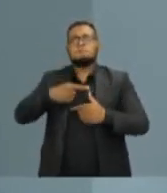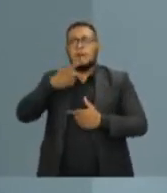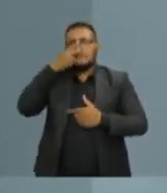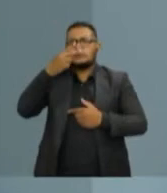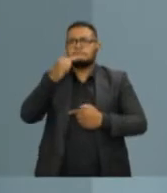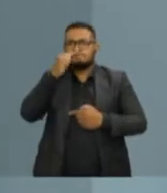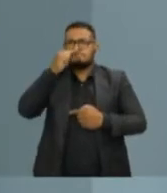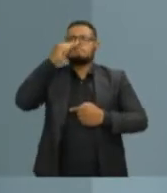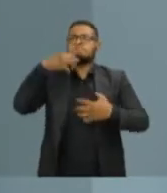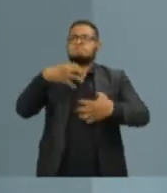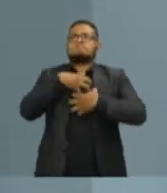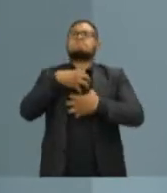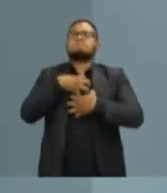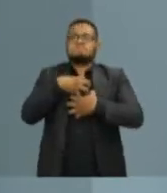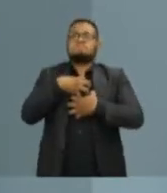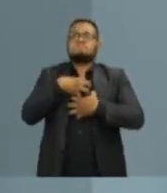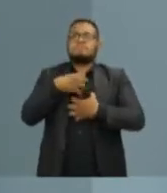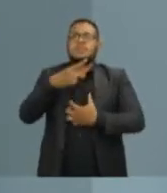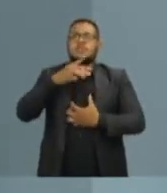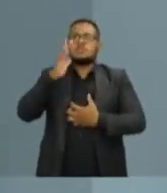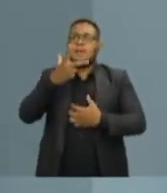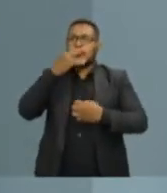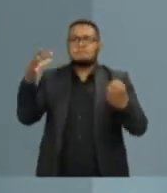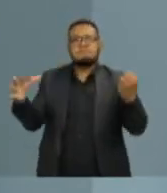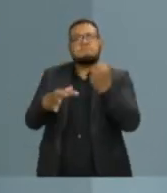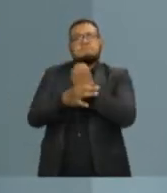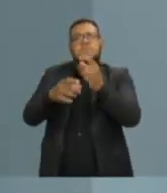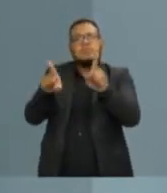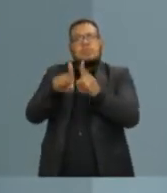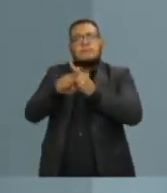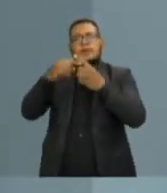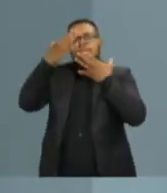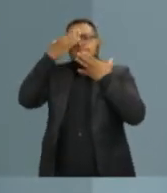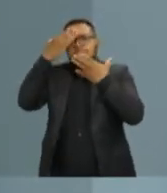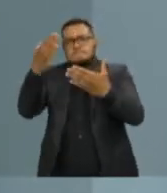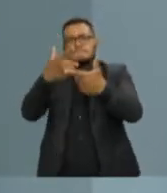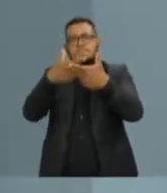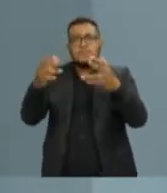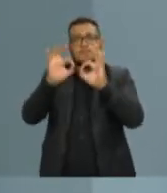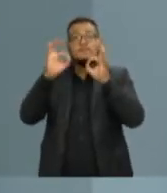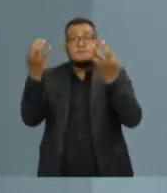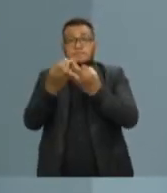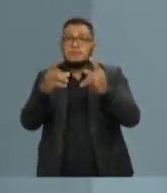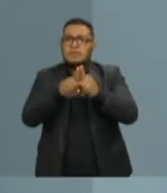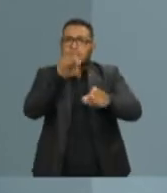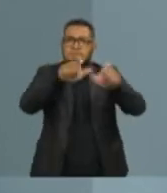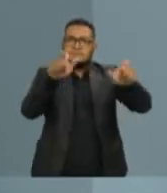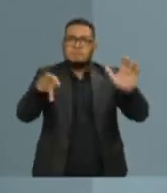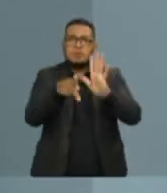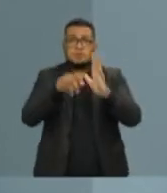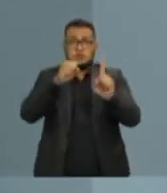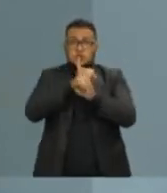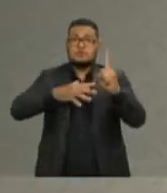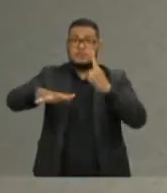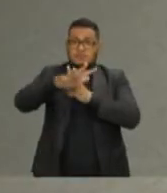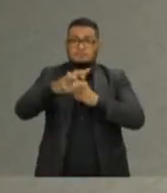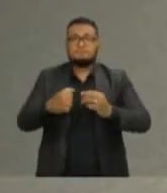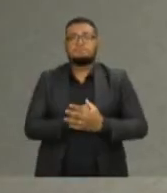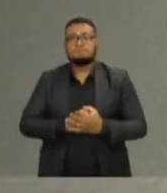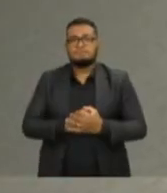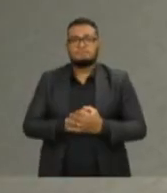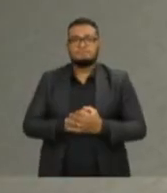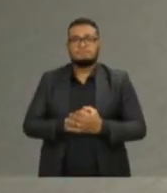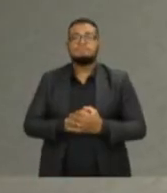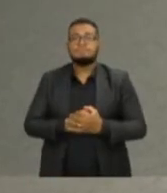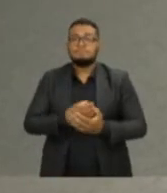cidade, recebendo o cumprimento, agradecimento de famílias, de mães, de crianças, enfim, da sociedade capixaba. O candidato